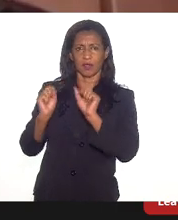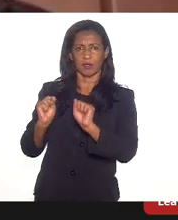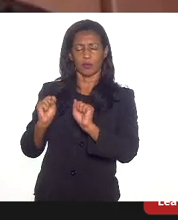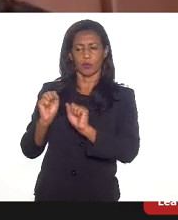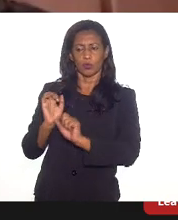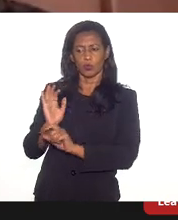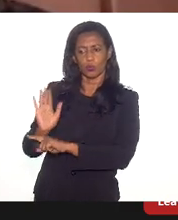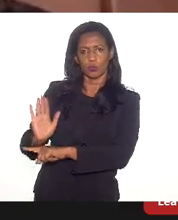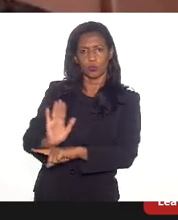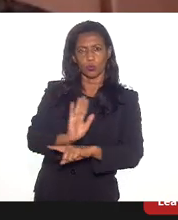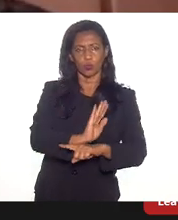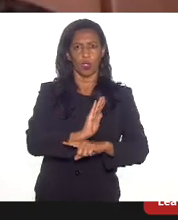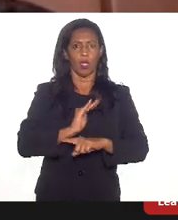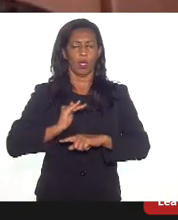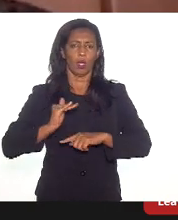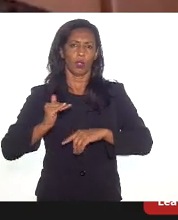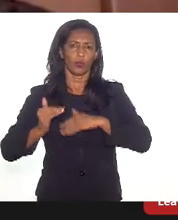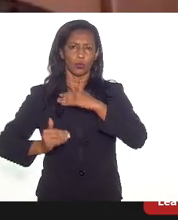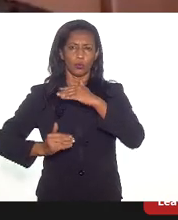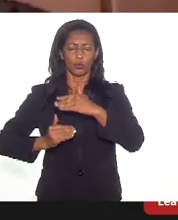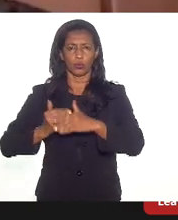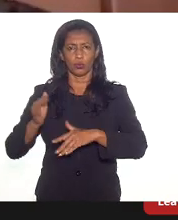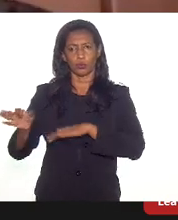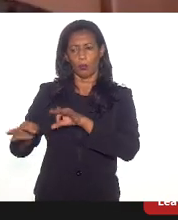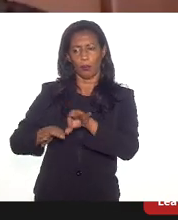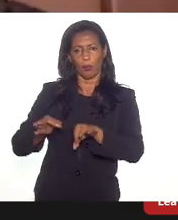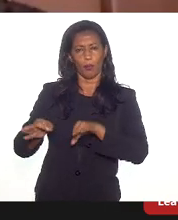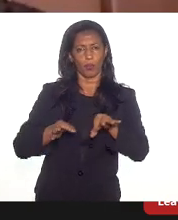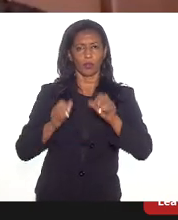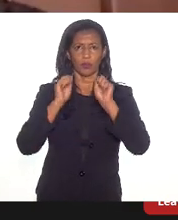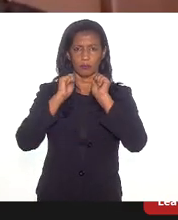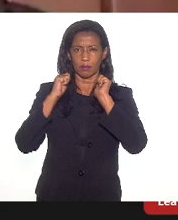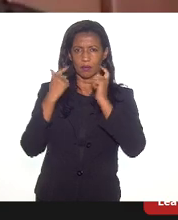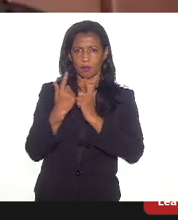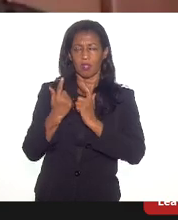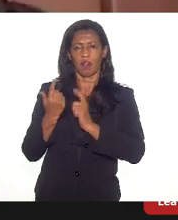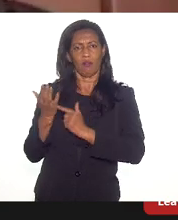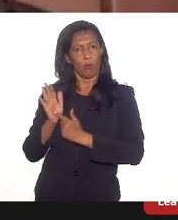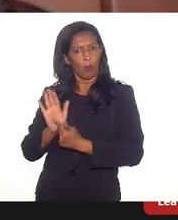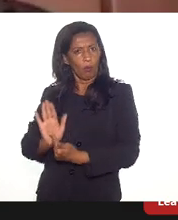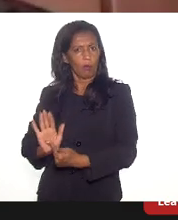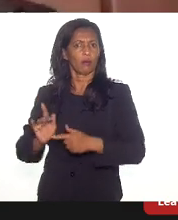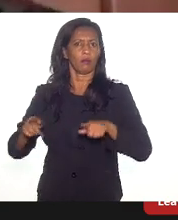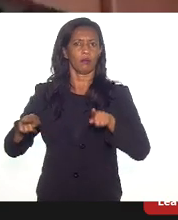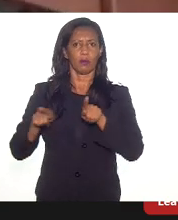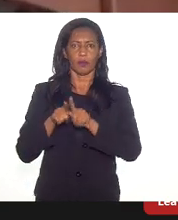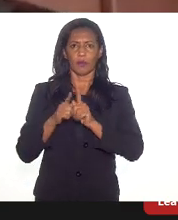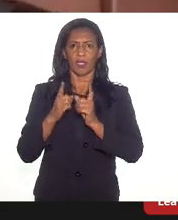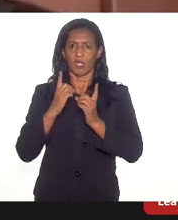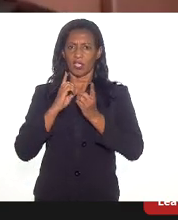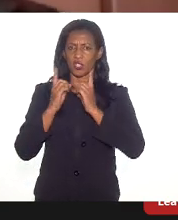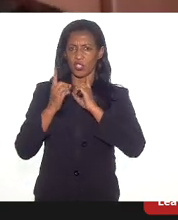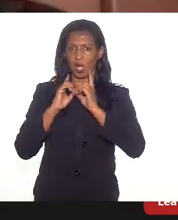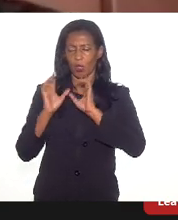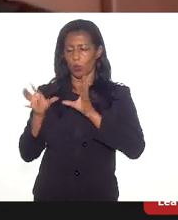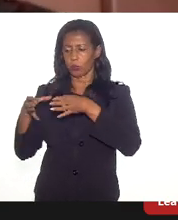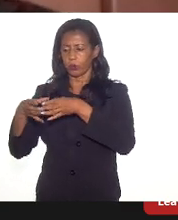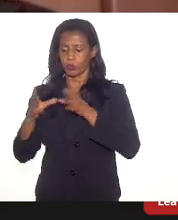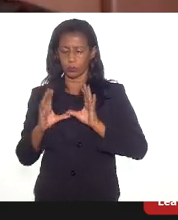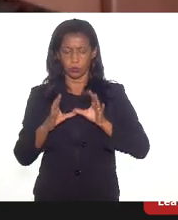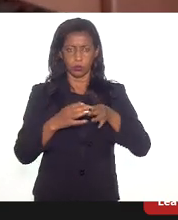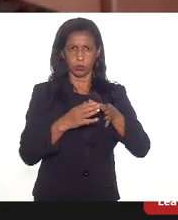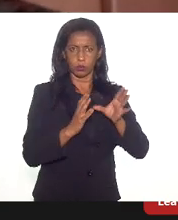sentido dos projetos que a Assembleia Legislativa vem apresentando também em diálogo com as suas comissões,